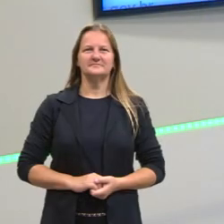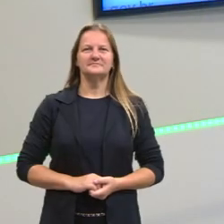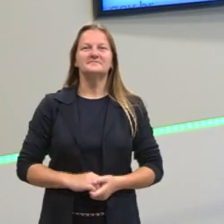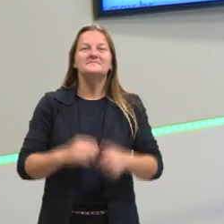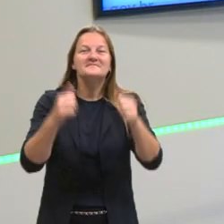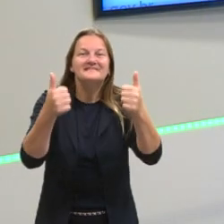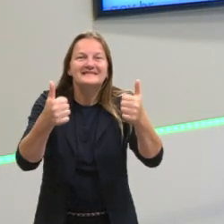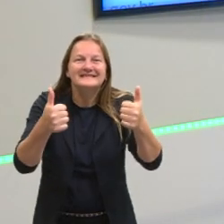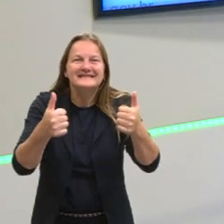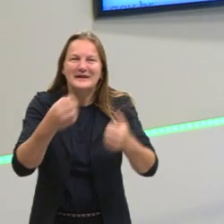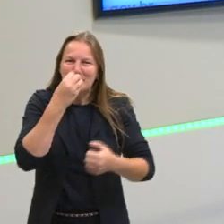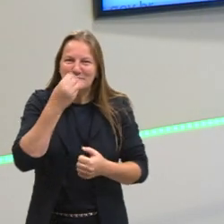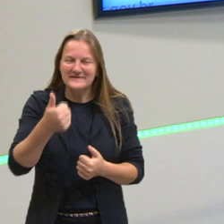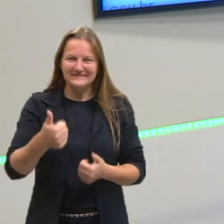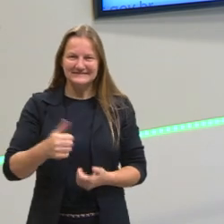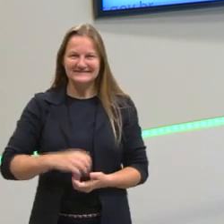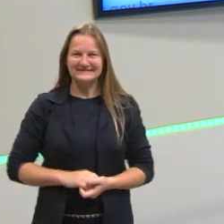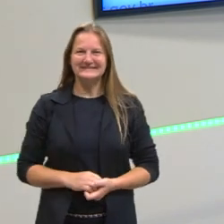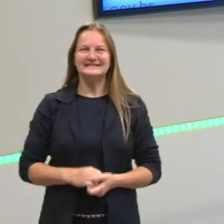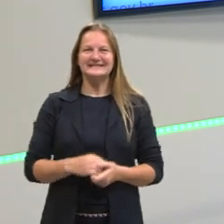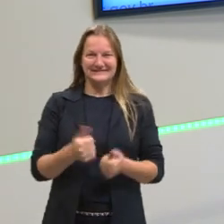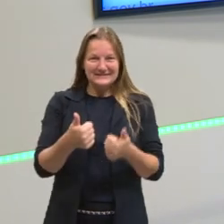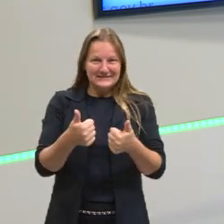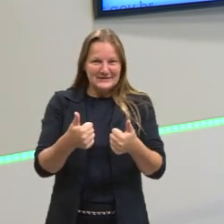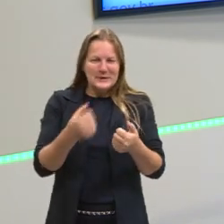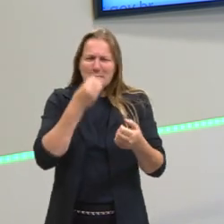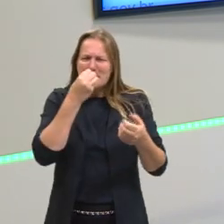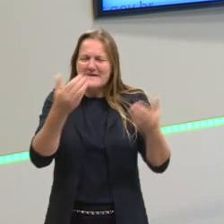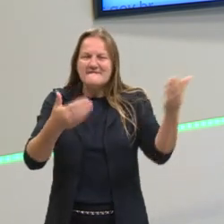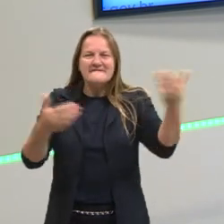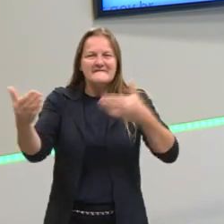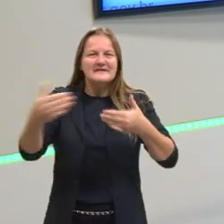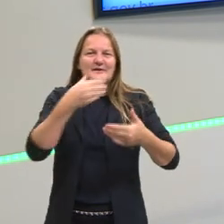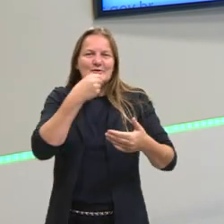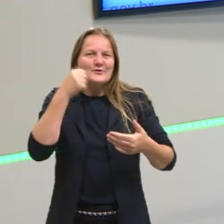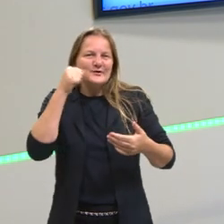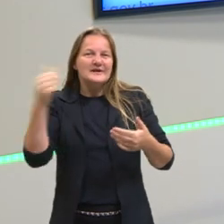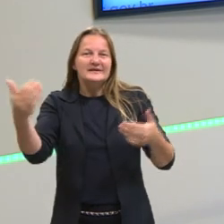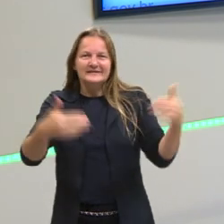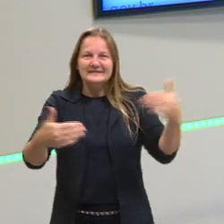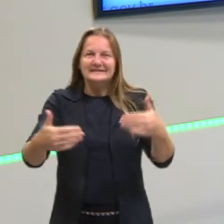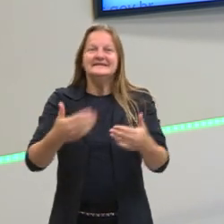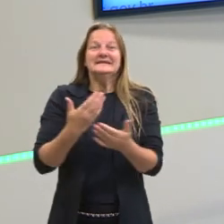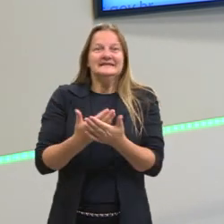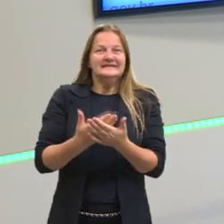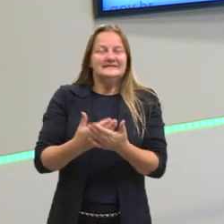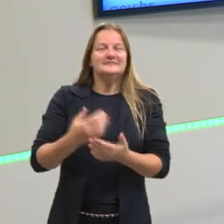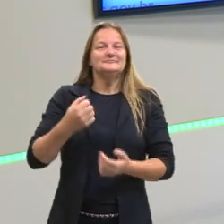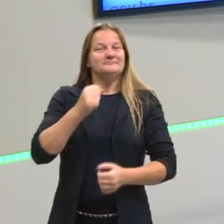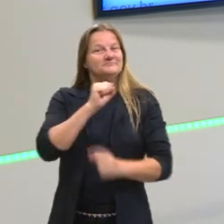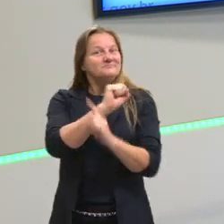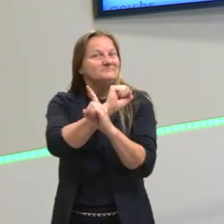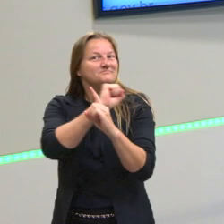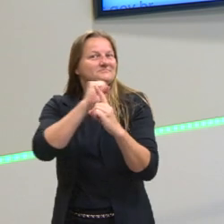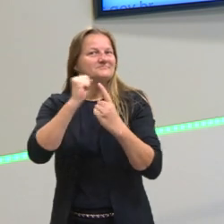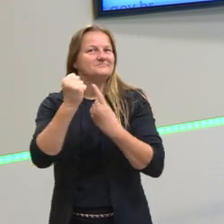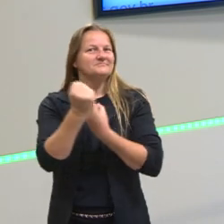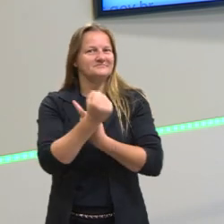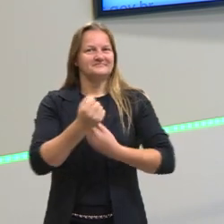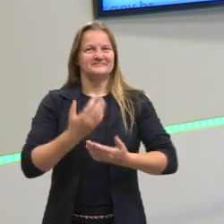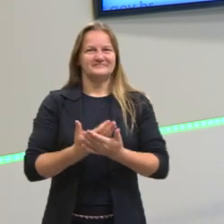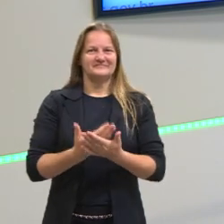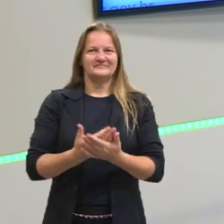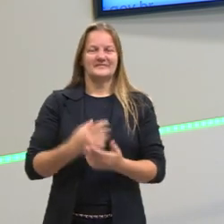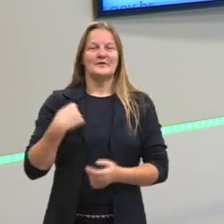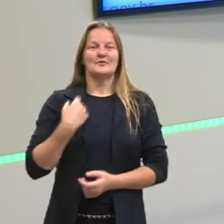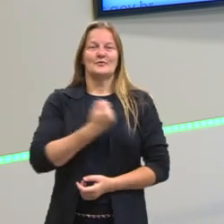Fala aí galera, tudo bem? Como estão? Sejam todos bem-vindos, todas bem-vindas em mais uma aula de Sociologia, a